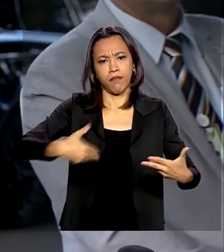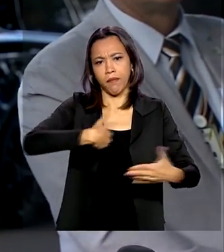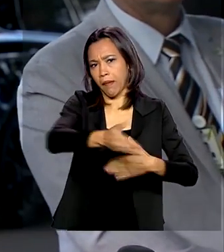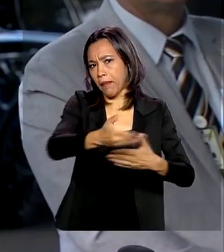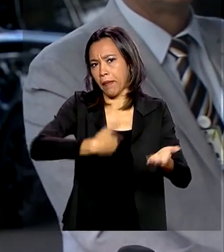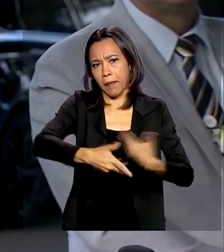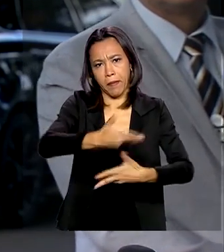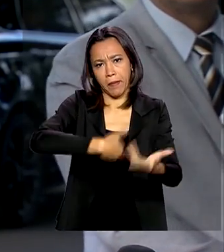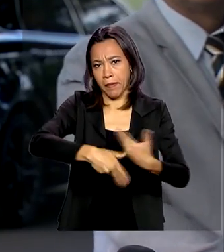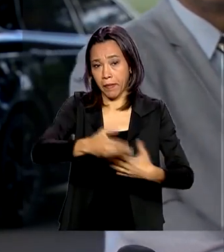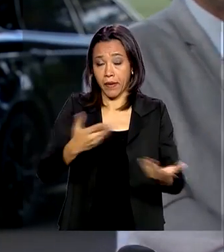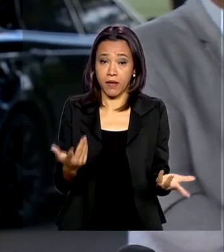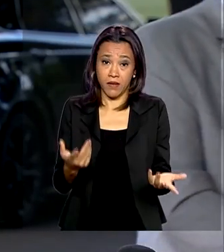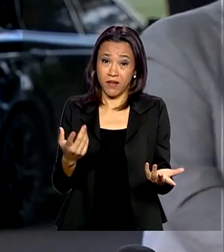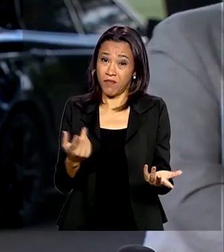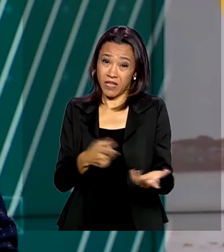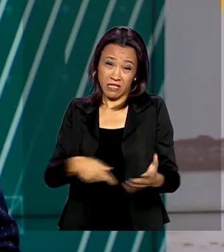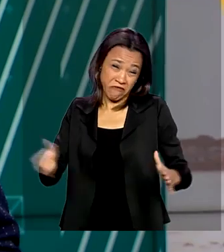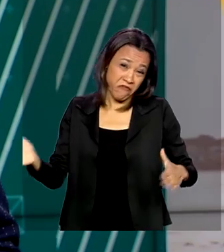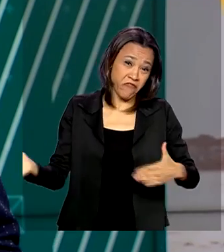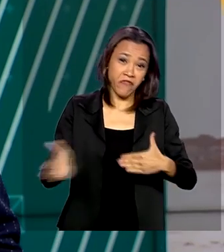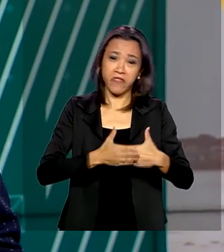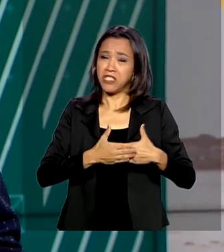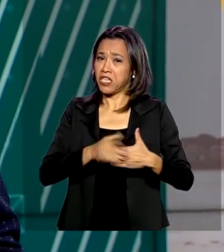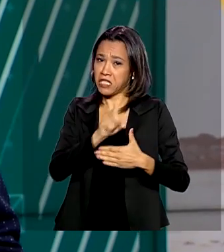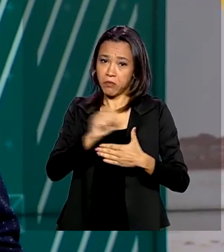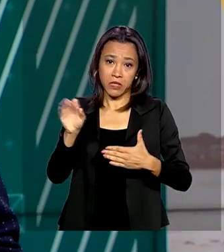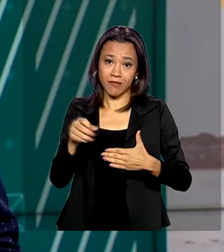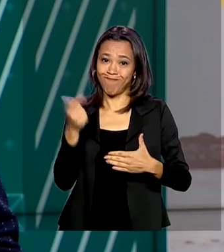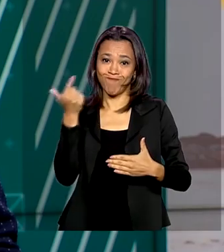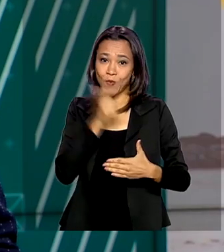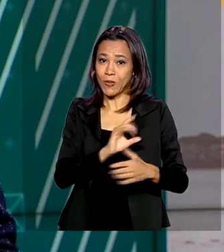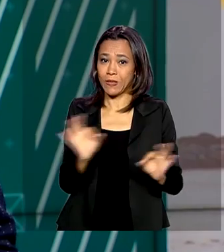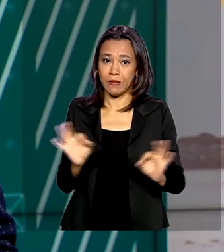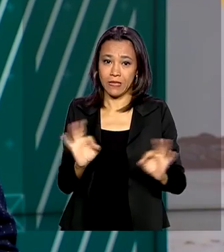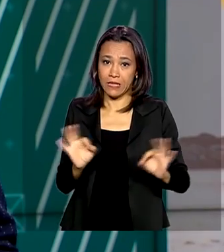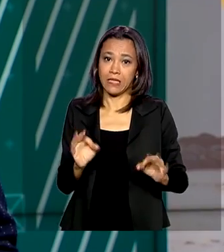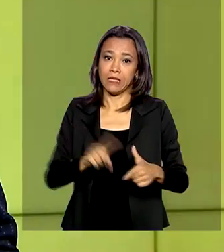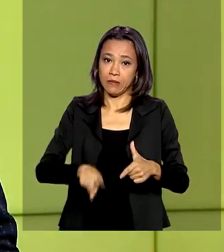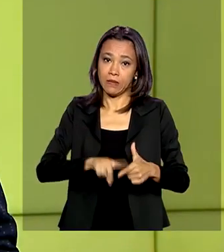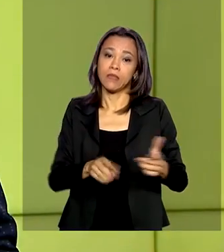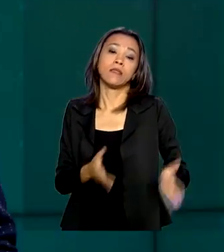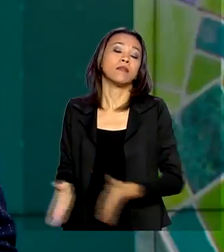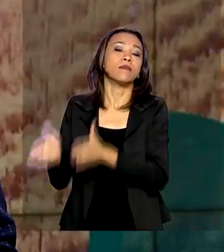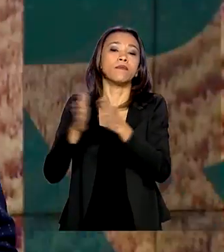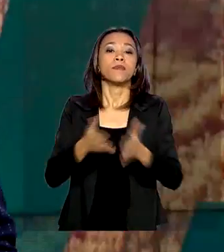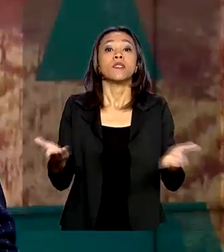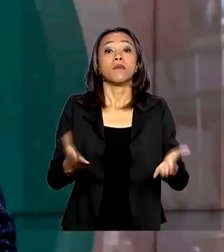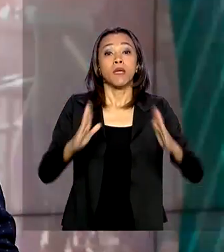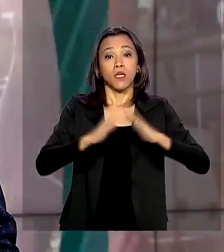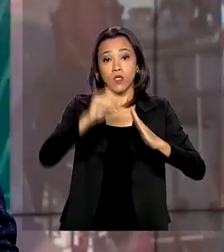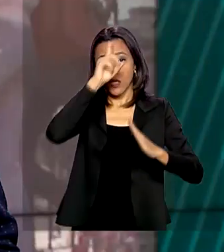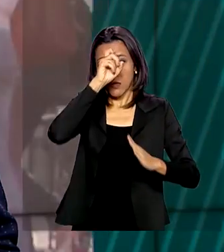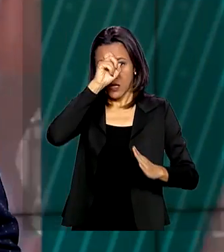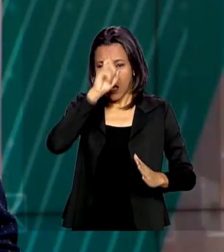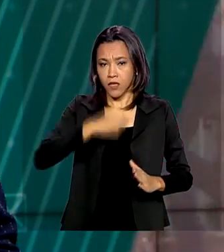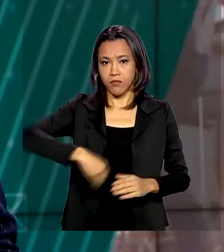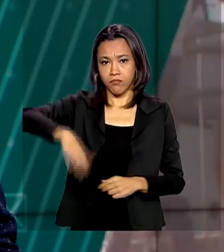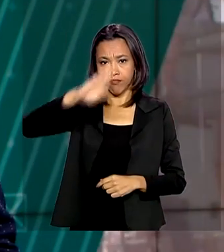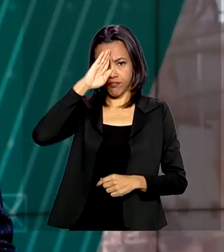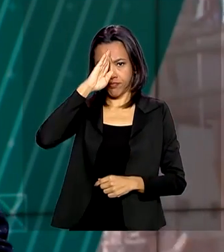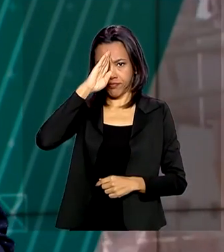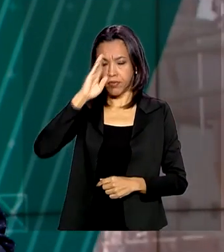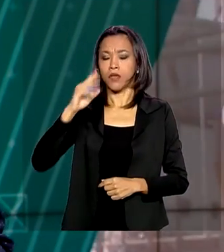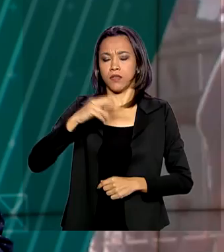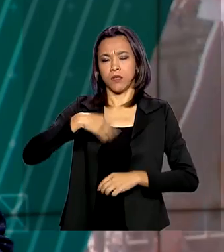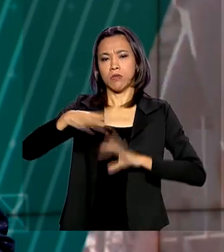medidas radicais, não vai dar certo. O presidente disse ainda que os hospitais das Forças Armadas estão se preparando